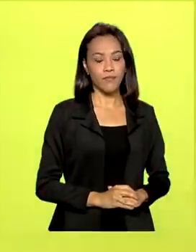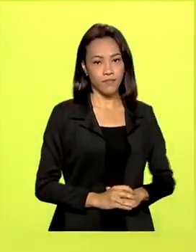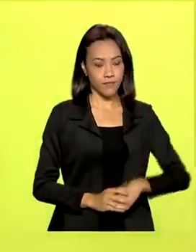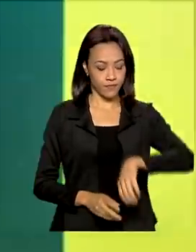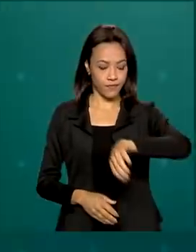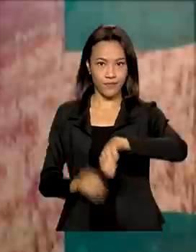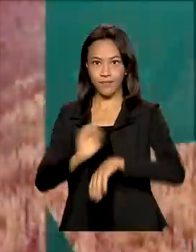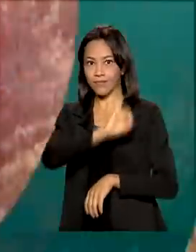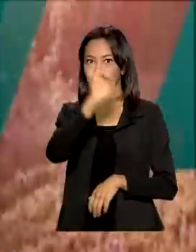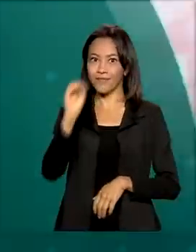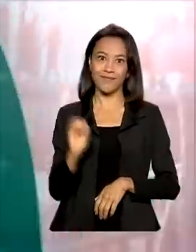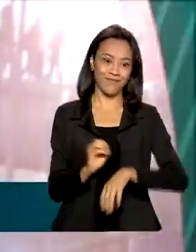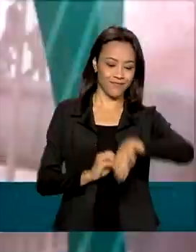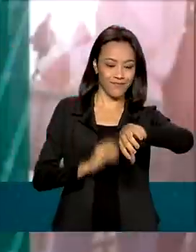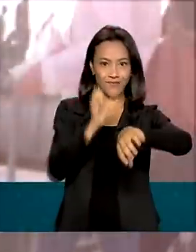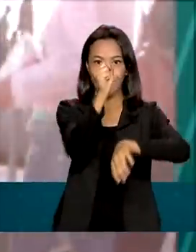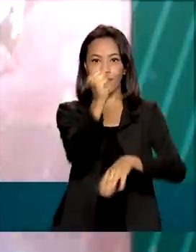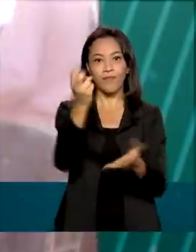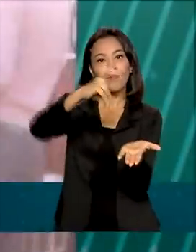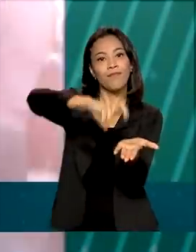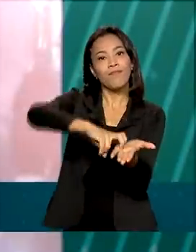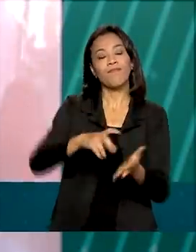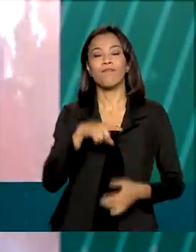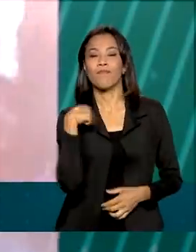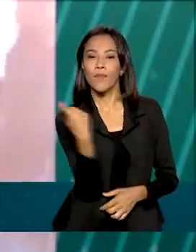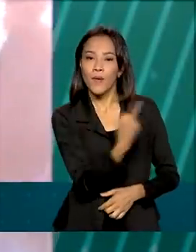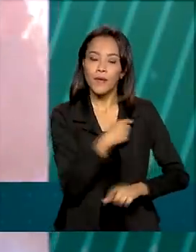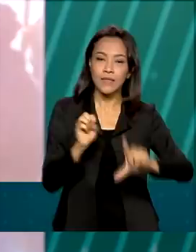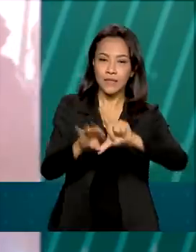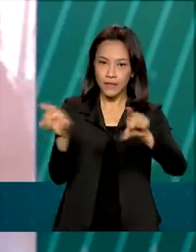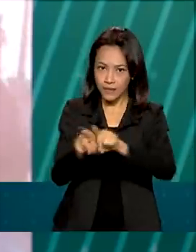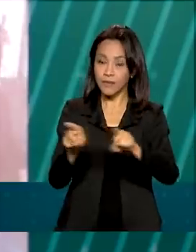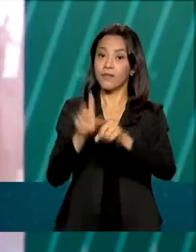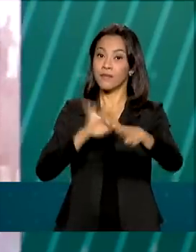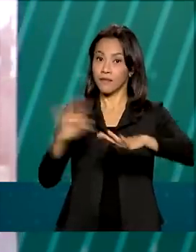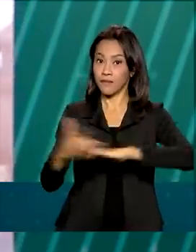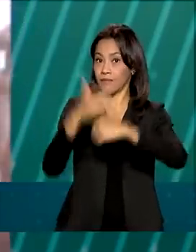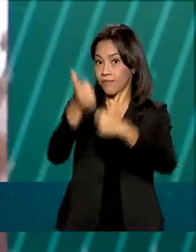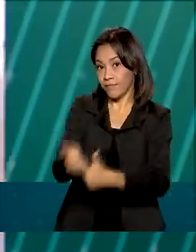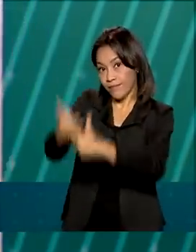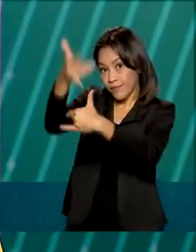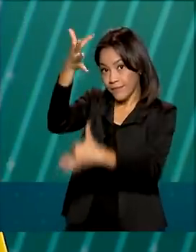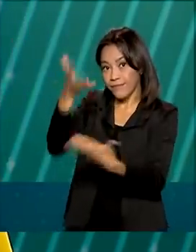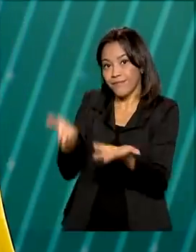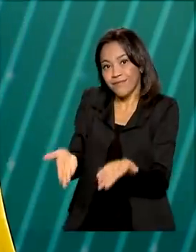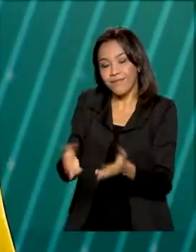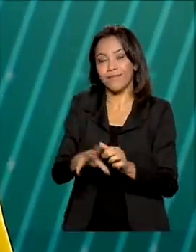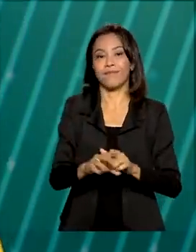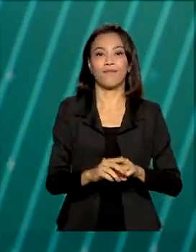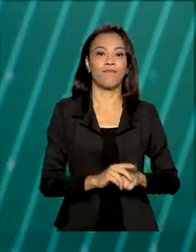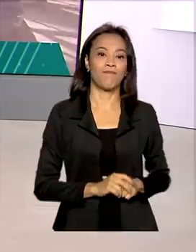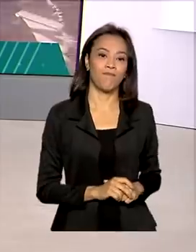Olá, são oito horas da manhã. Estamos ao vivo também pelas nossas redes sociais.